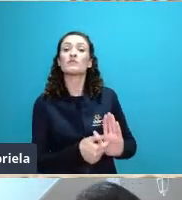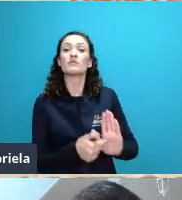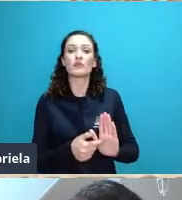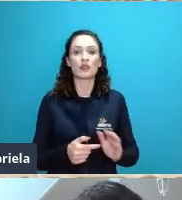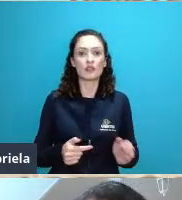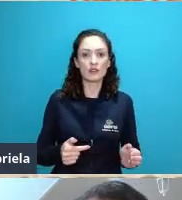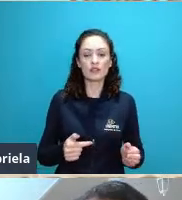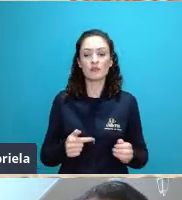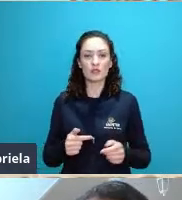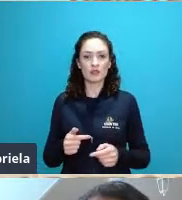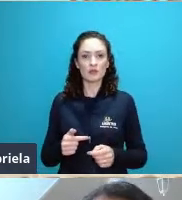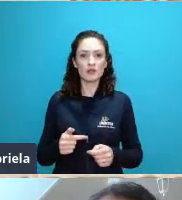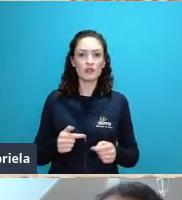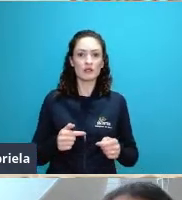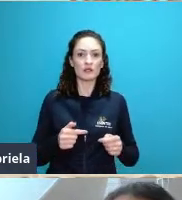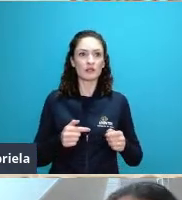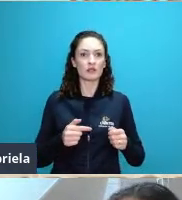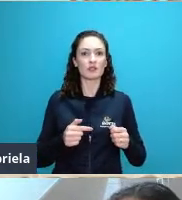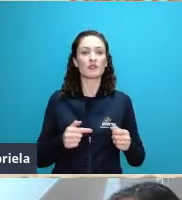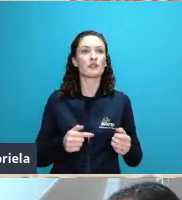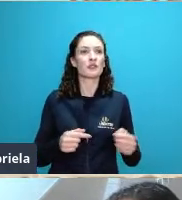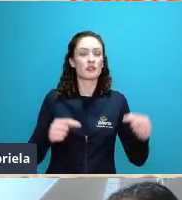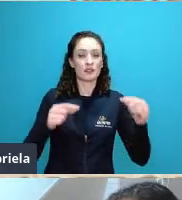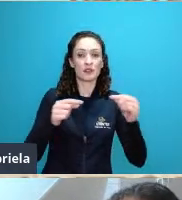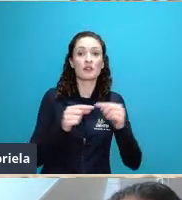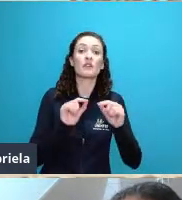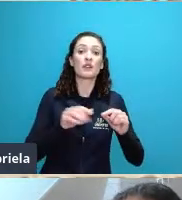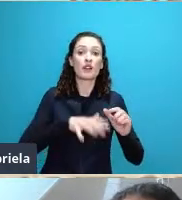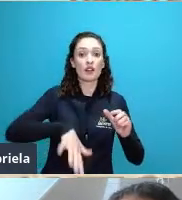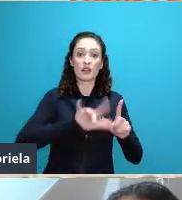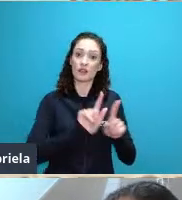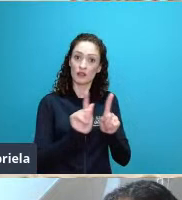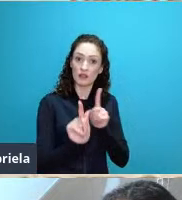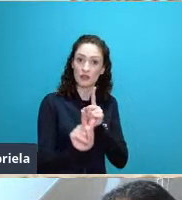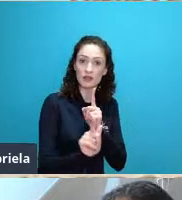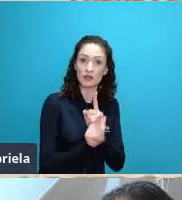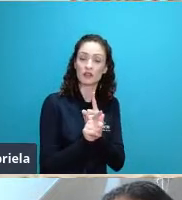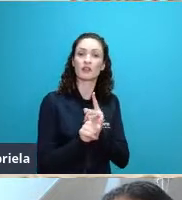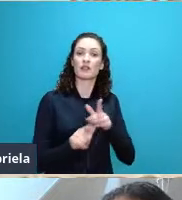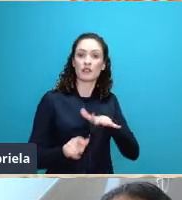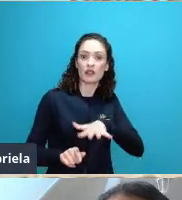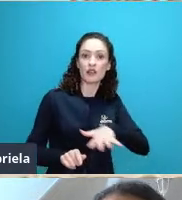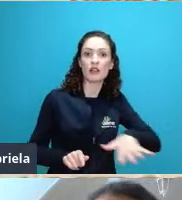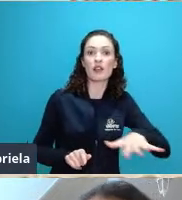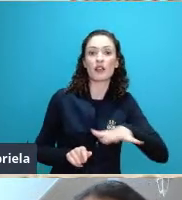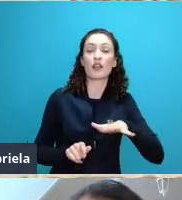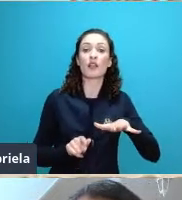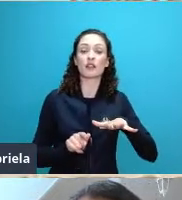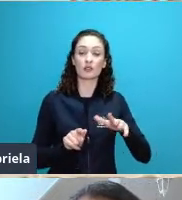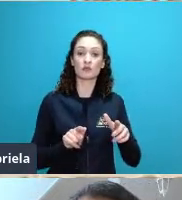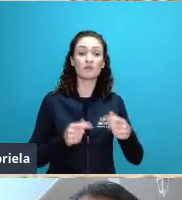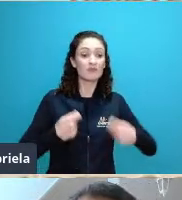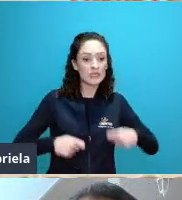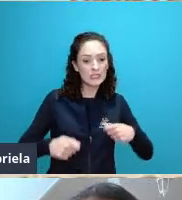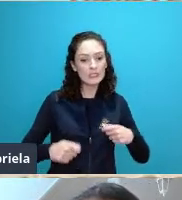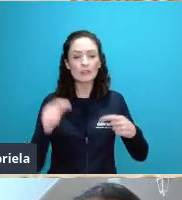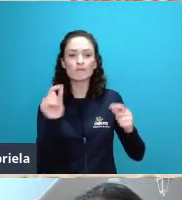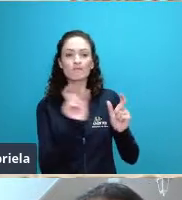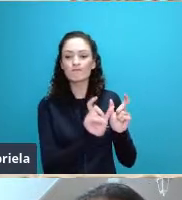no âmbito científico então dentro da geografia uma parte da geografia sente-se